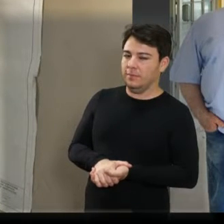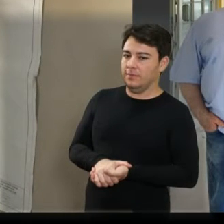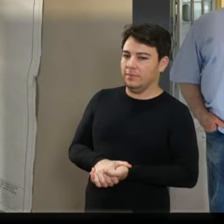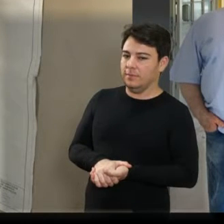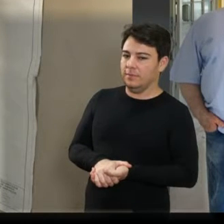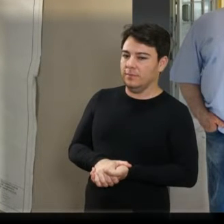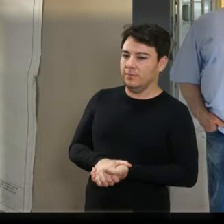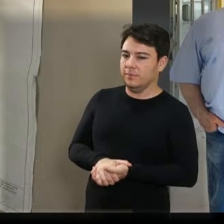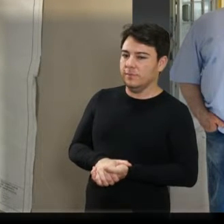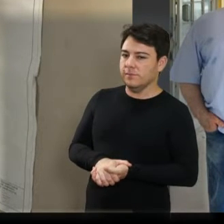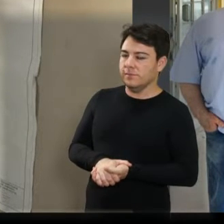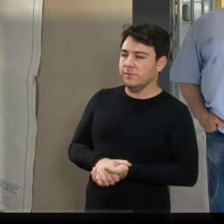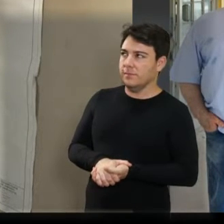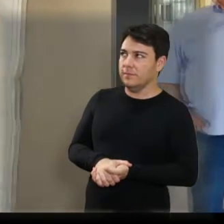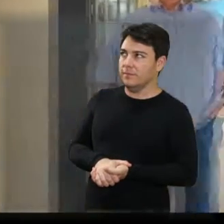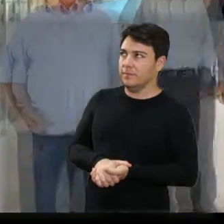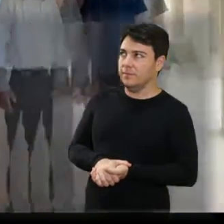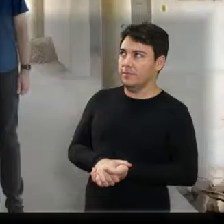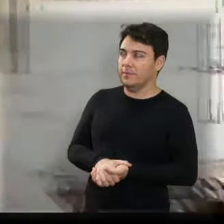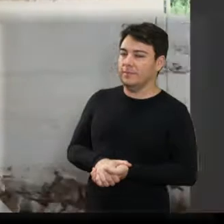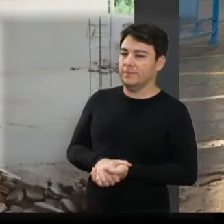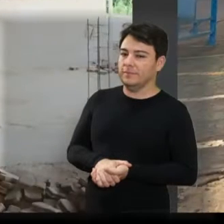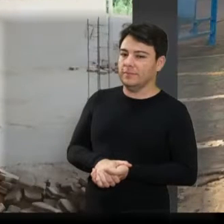passagem. A gente foi acompanhado.